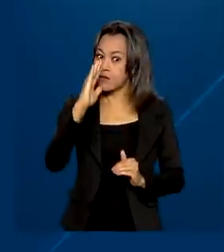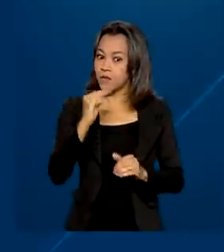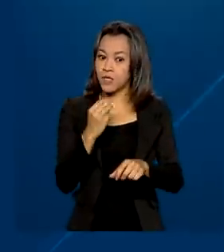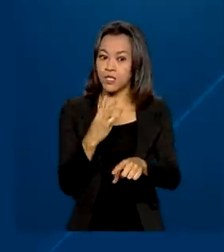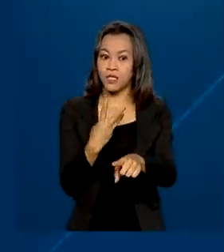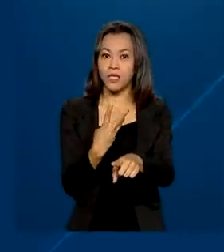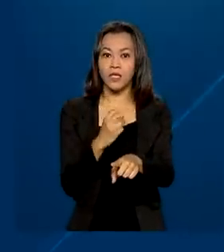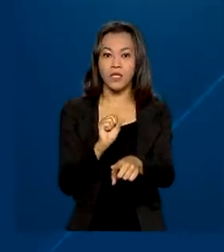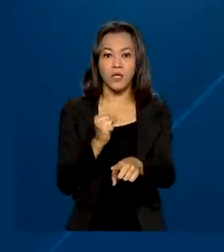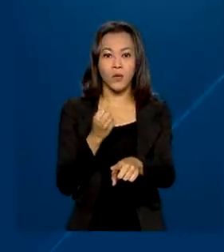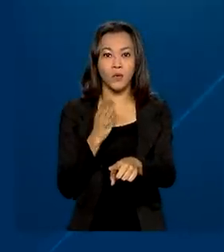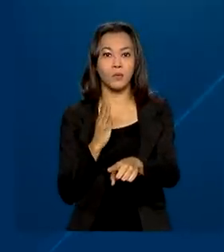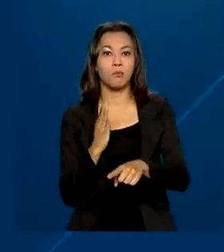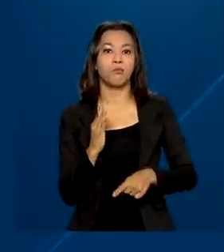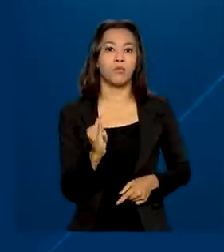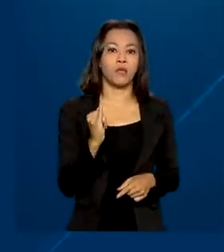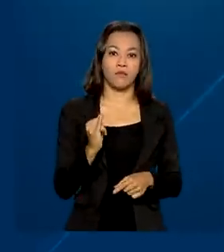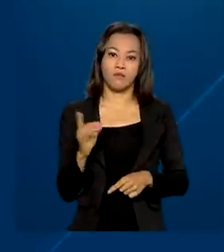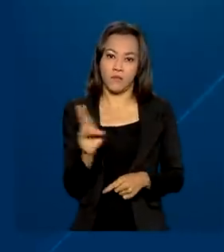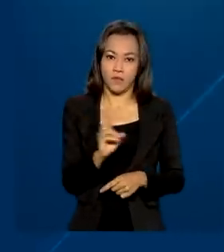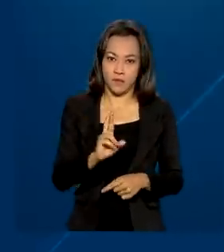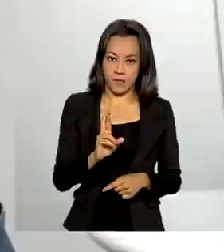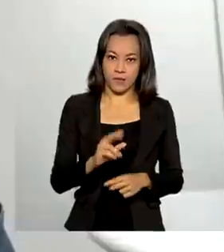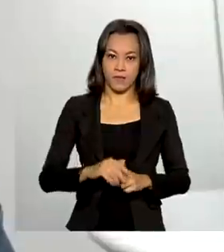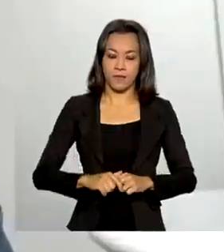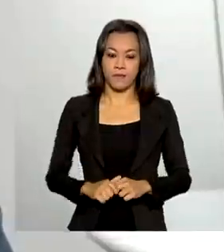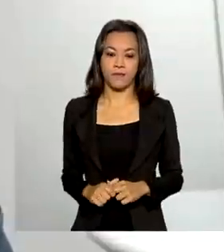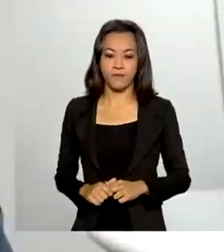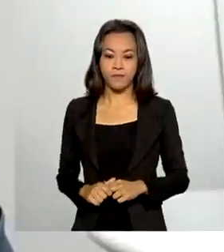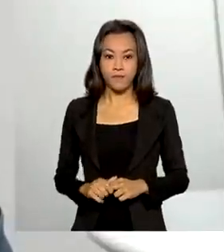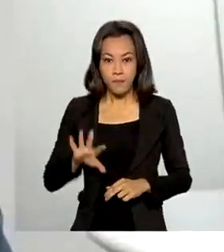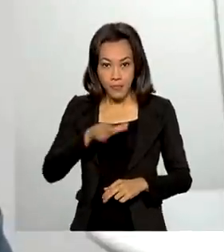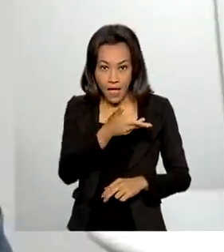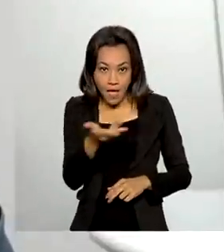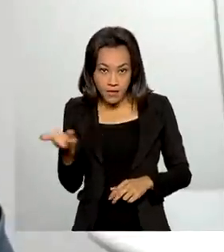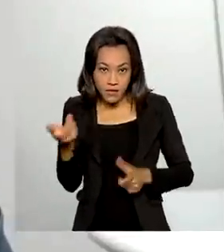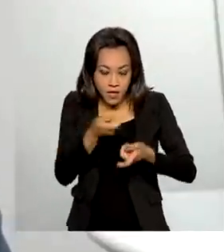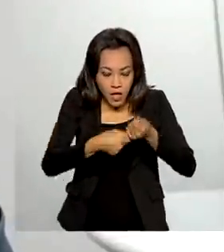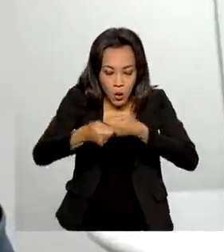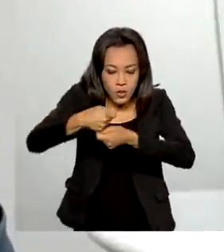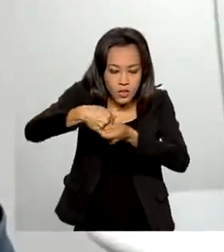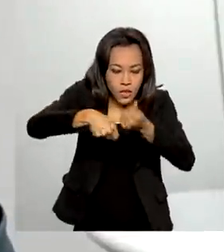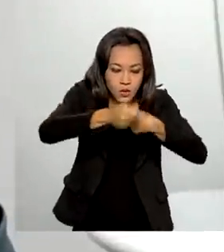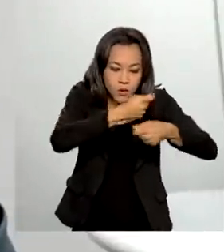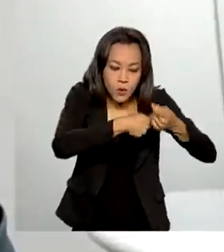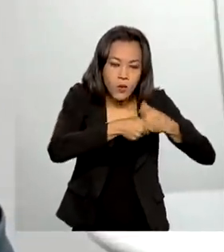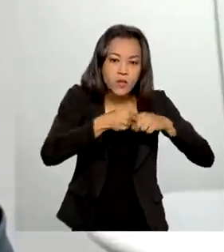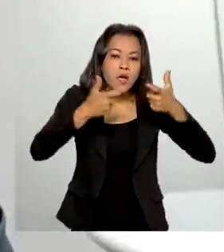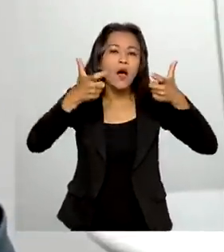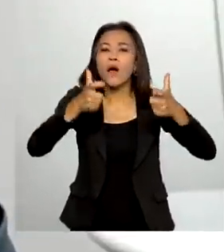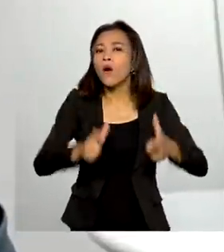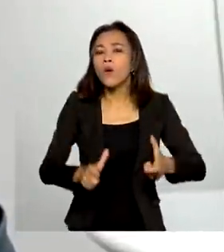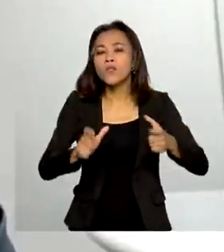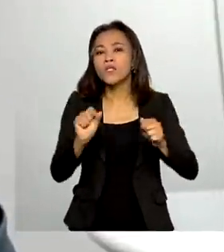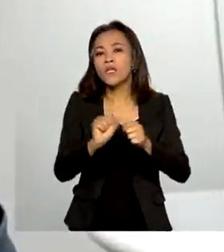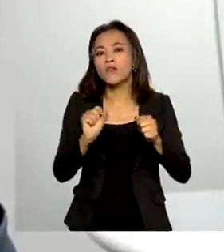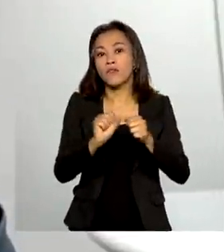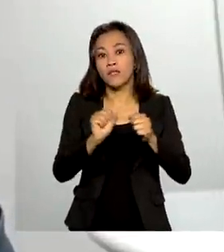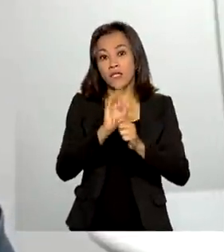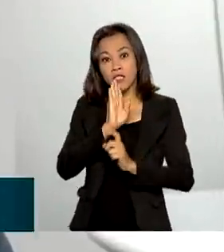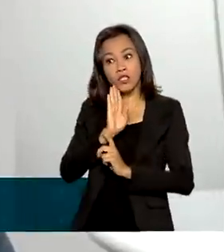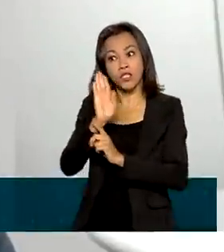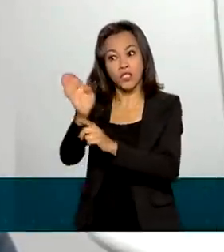R$ bilhões. Essas renegociações deverão ser realizadas diretamente no agente